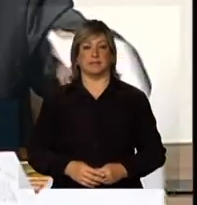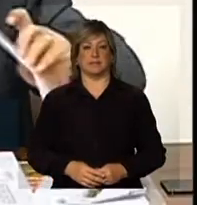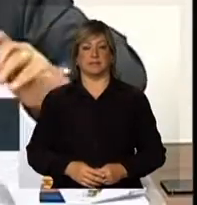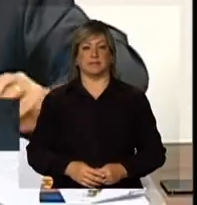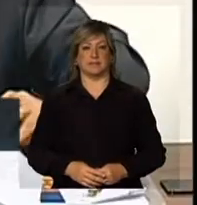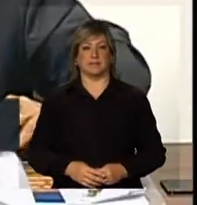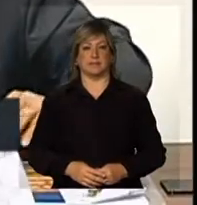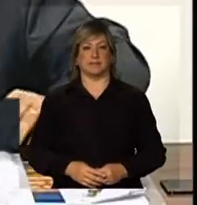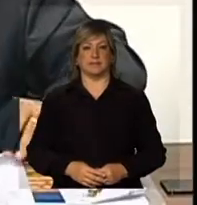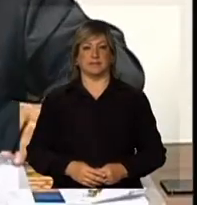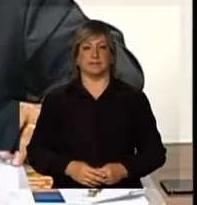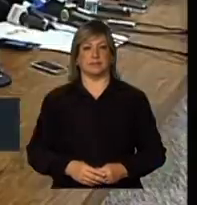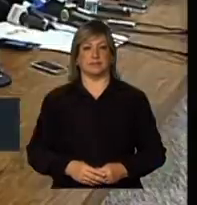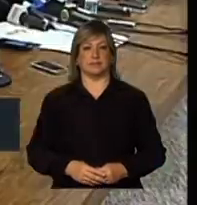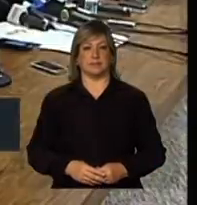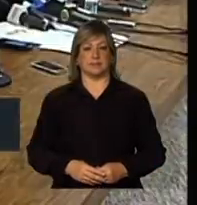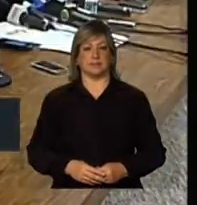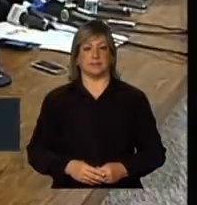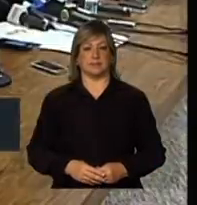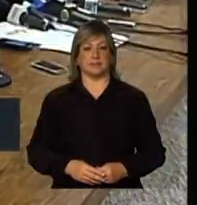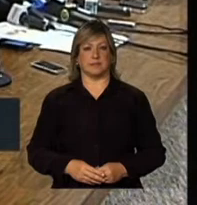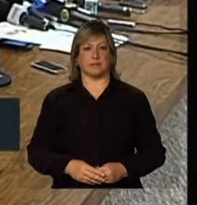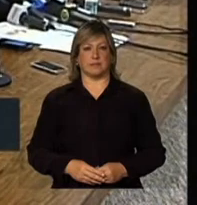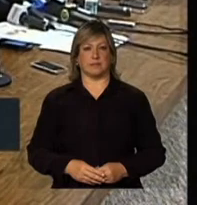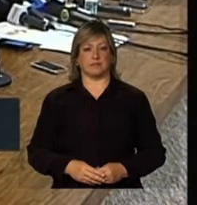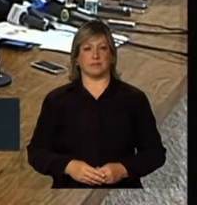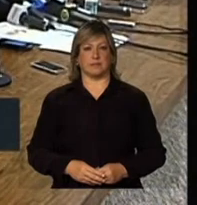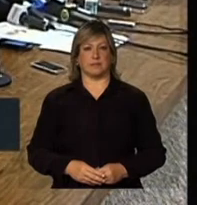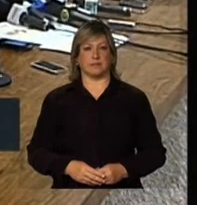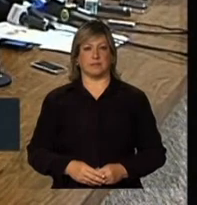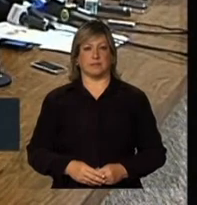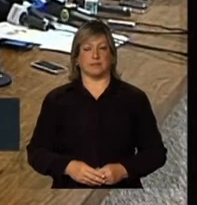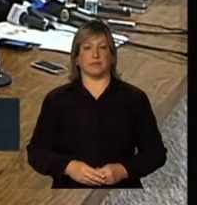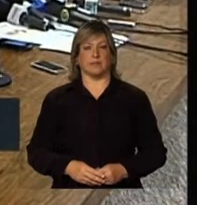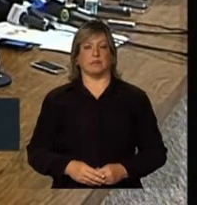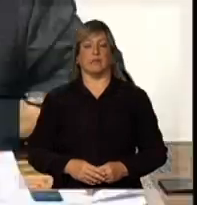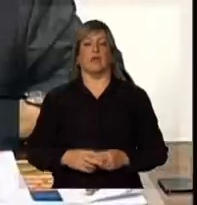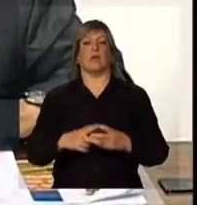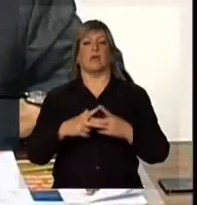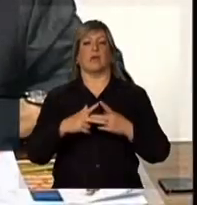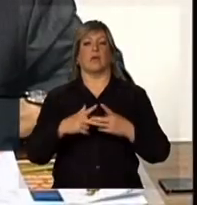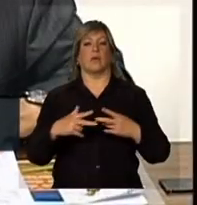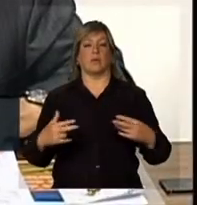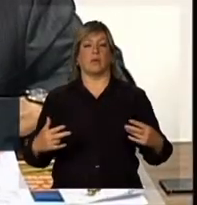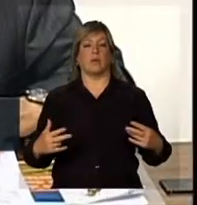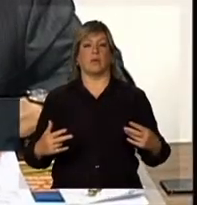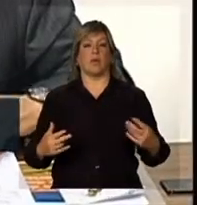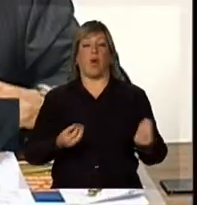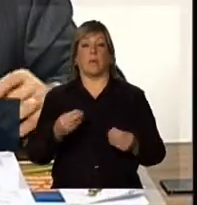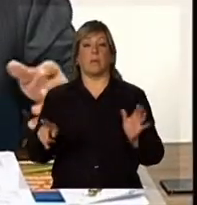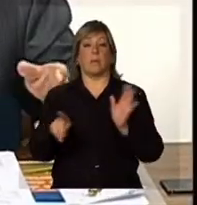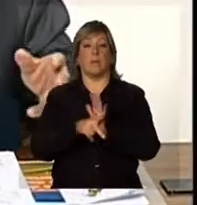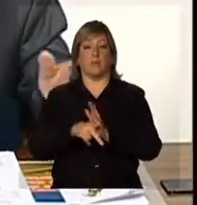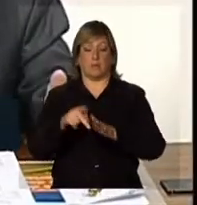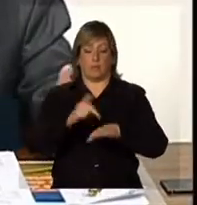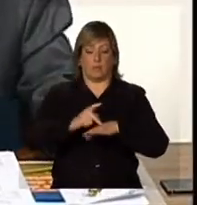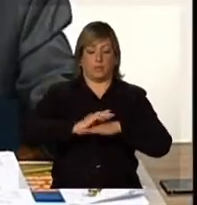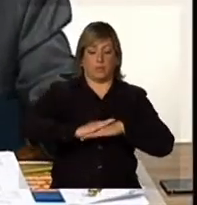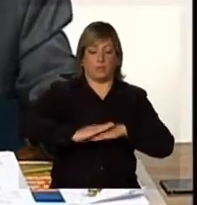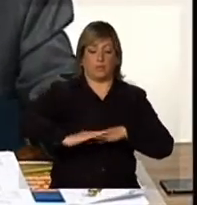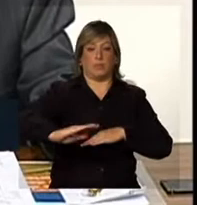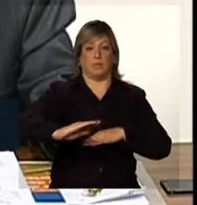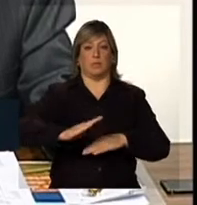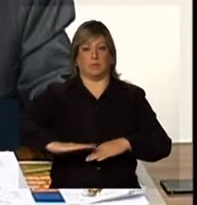aspectos como o próprio pavimento, no que diz